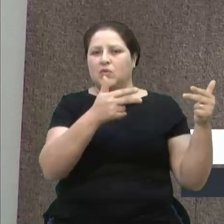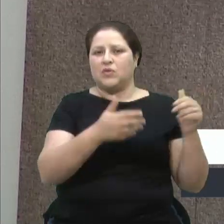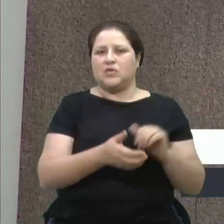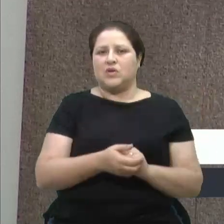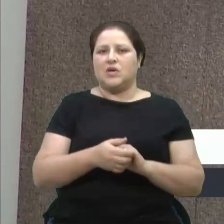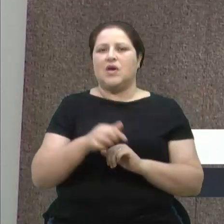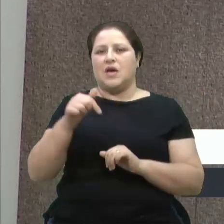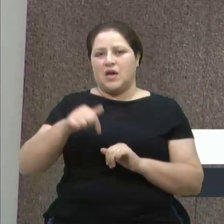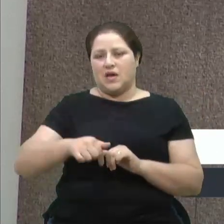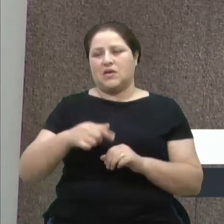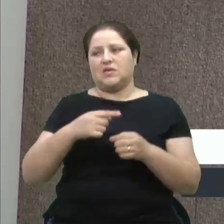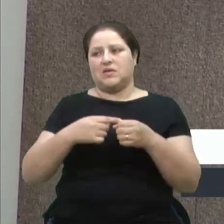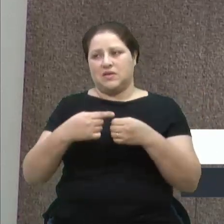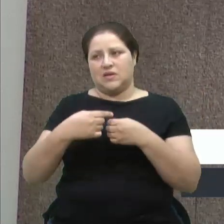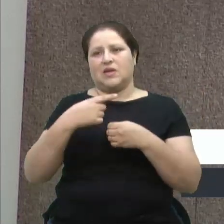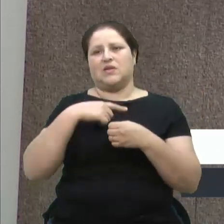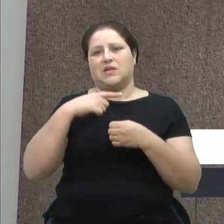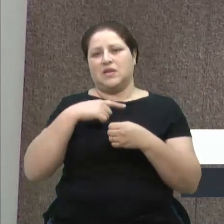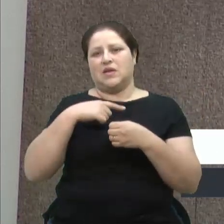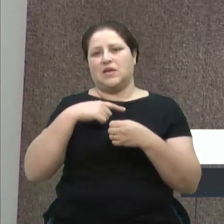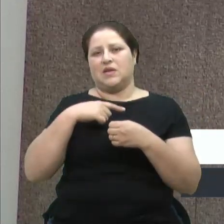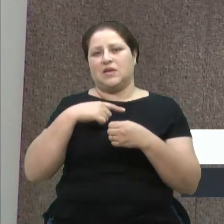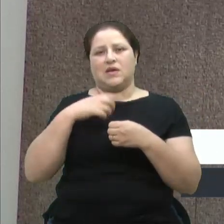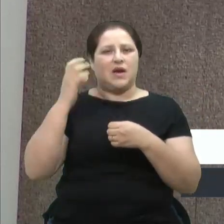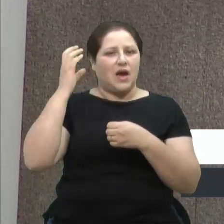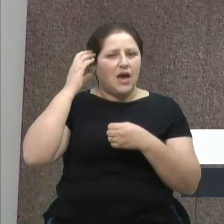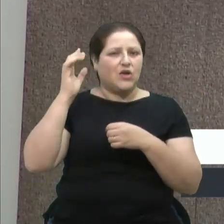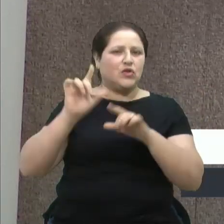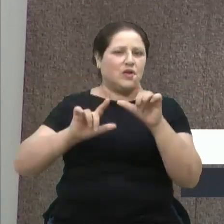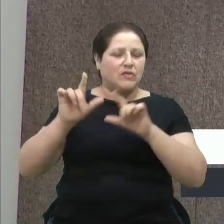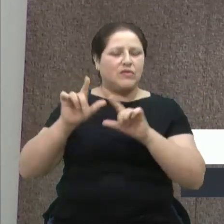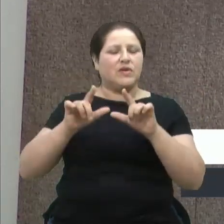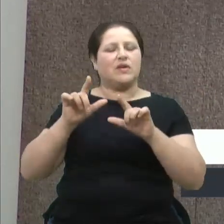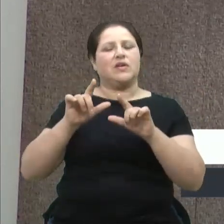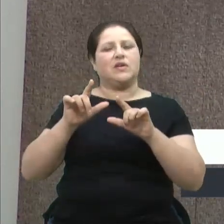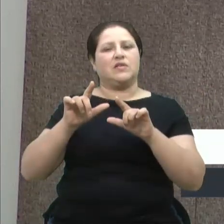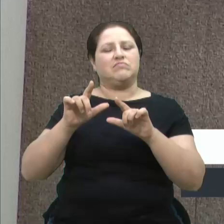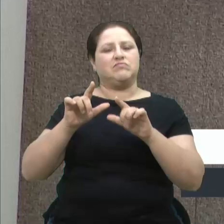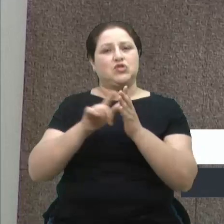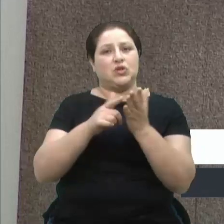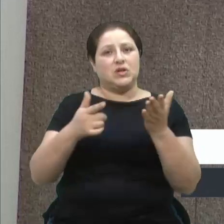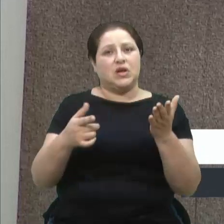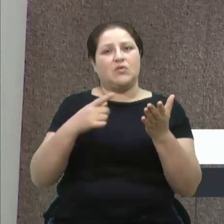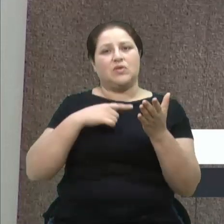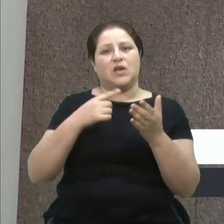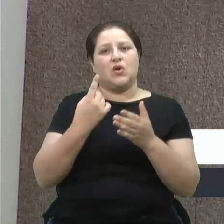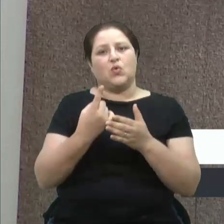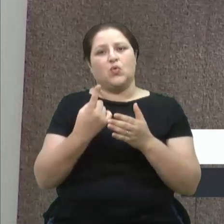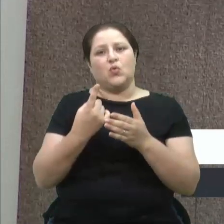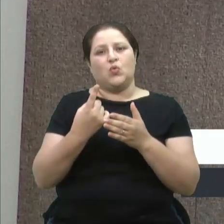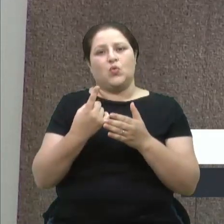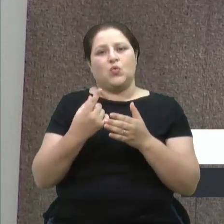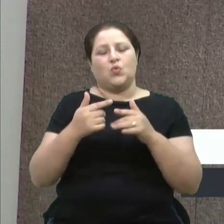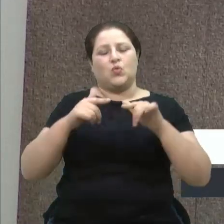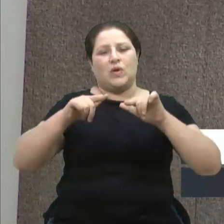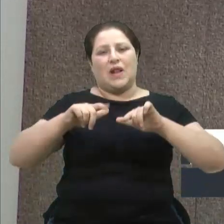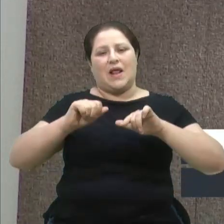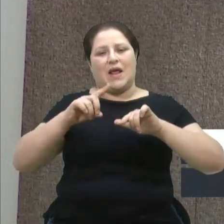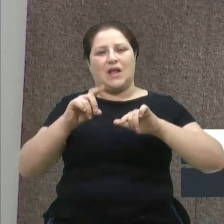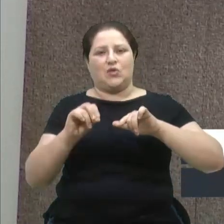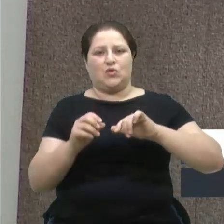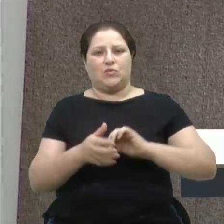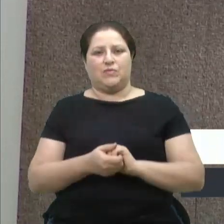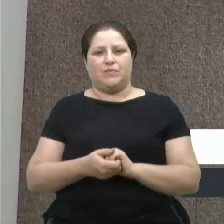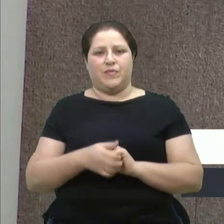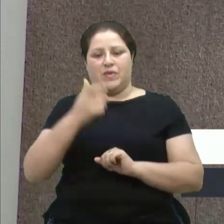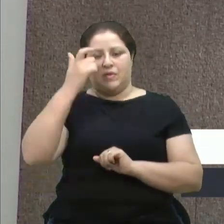cidade. Isso aí é normal. A gente acompanha no dia a dia. Mas é importante. E que seja importante também que o jornalista seja imparcial.